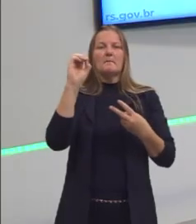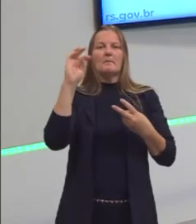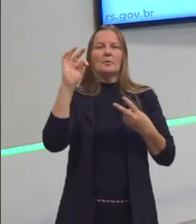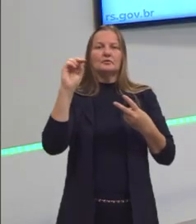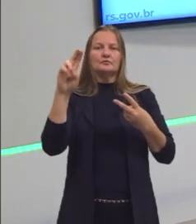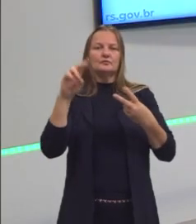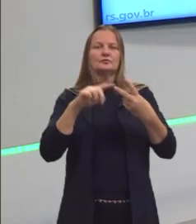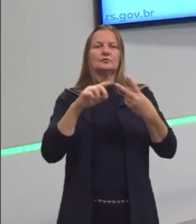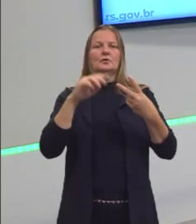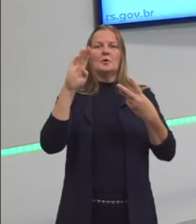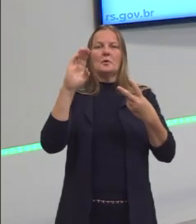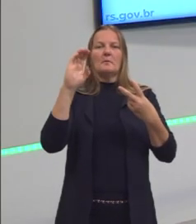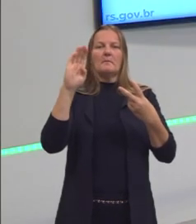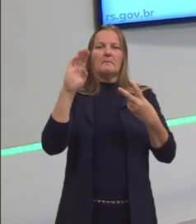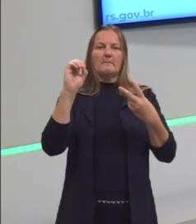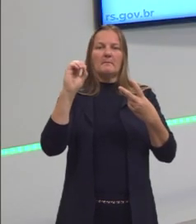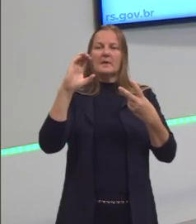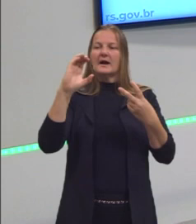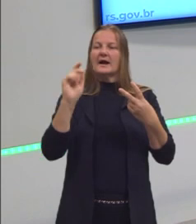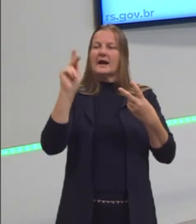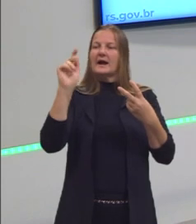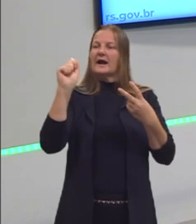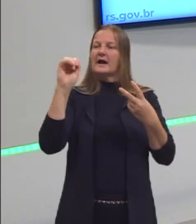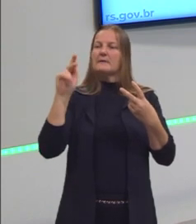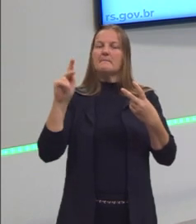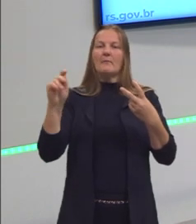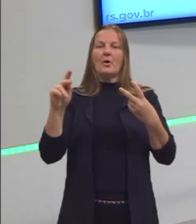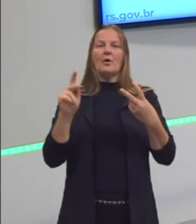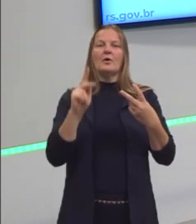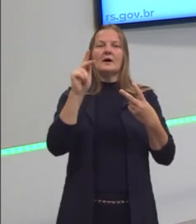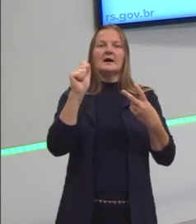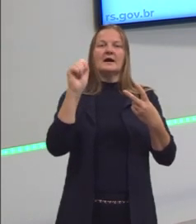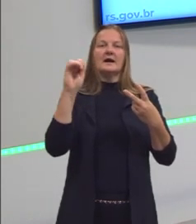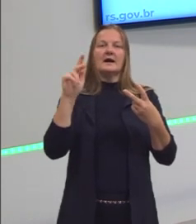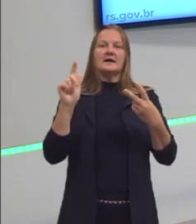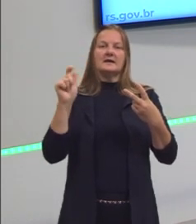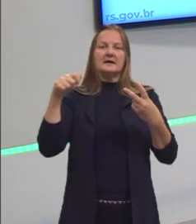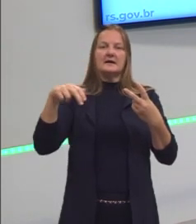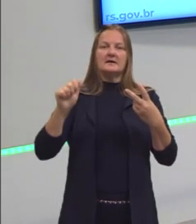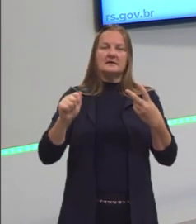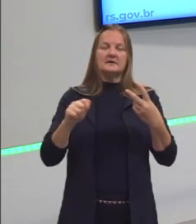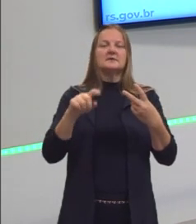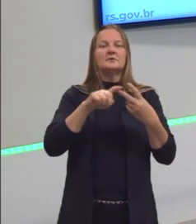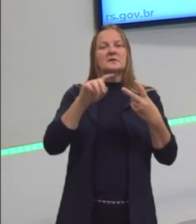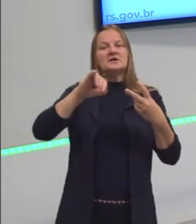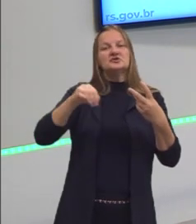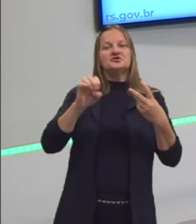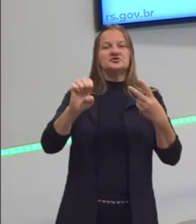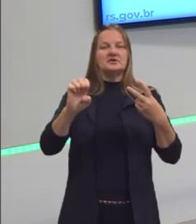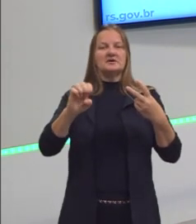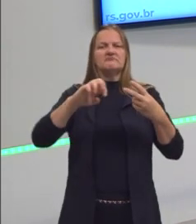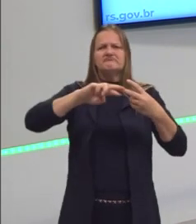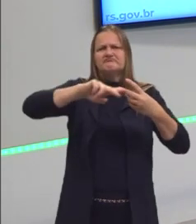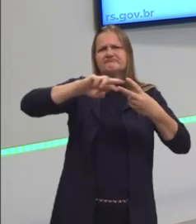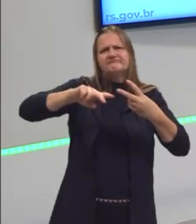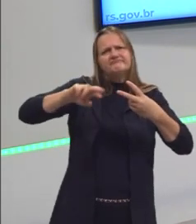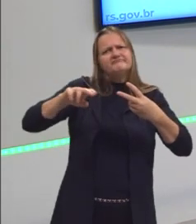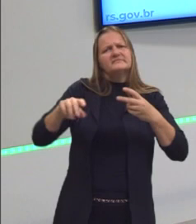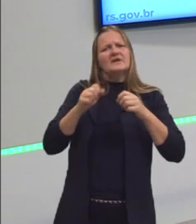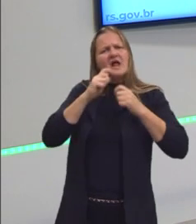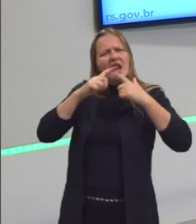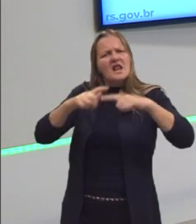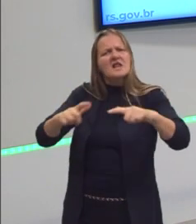bororo, os caipó, os caigangue e os próprios g. Muitas línguas, muitas